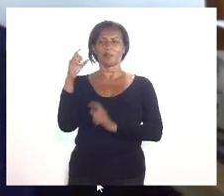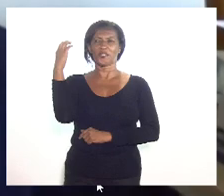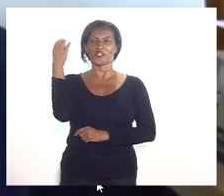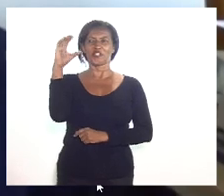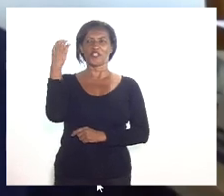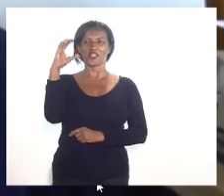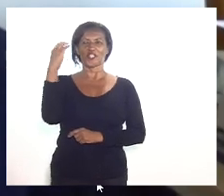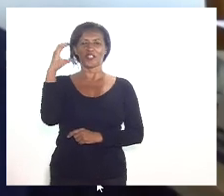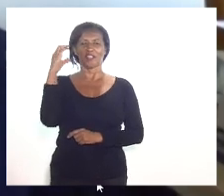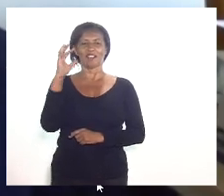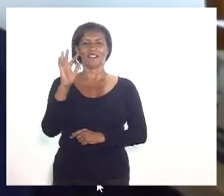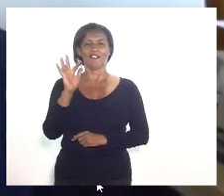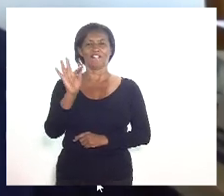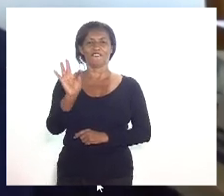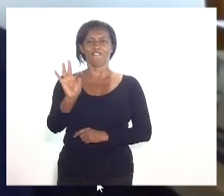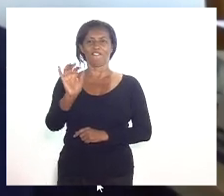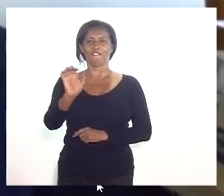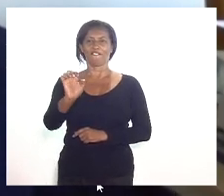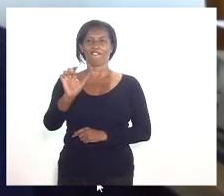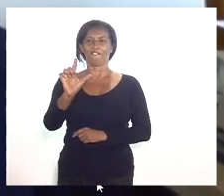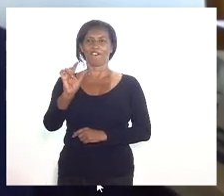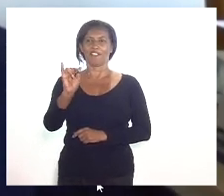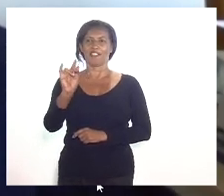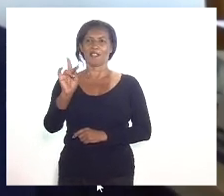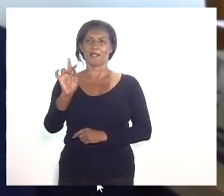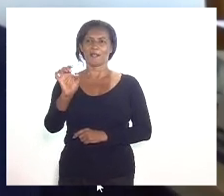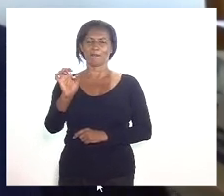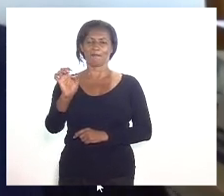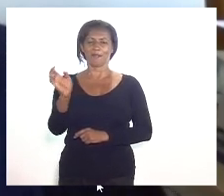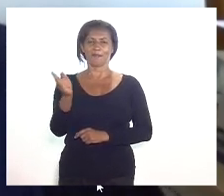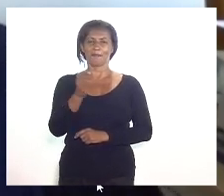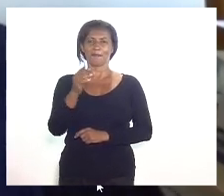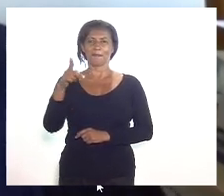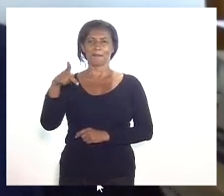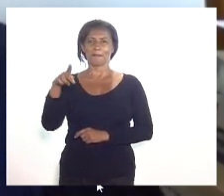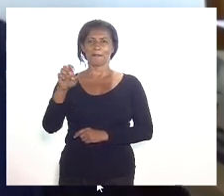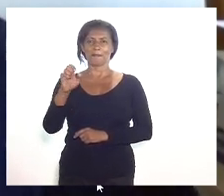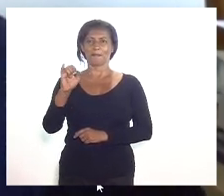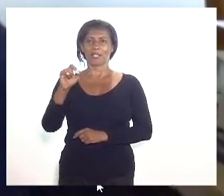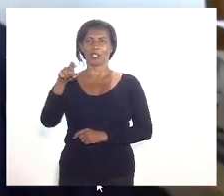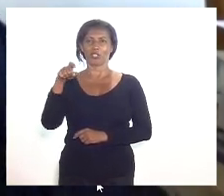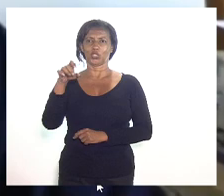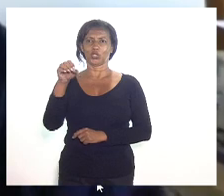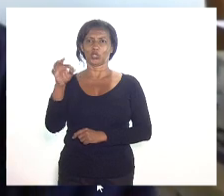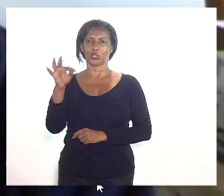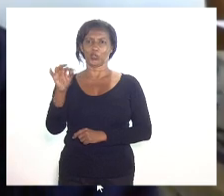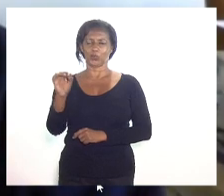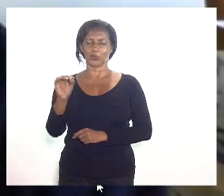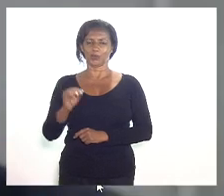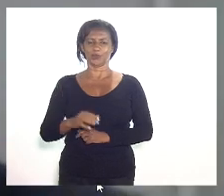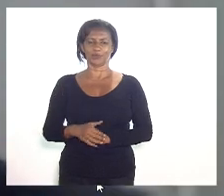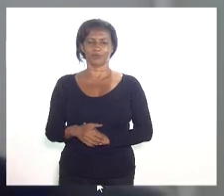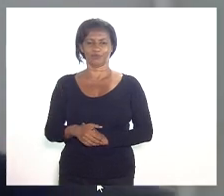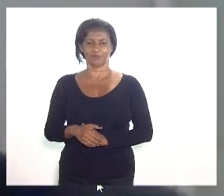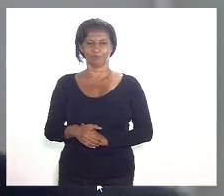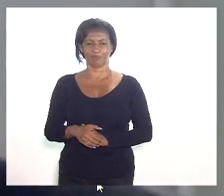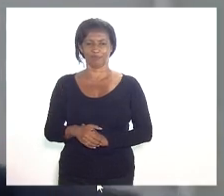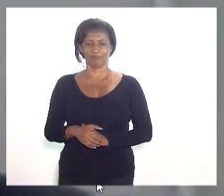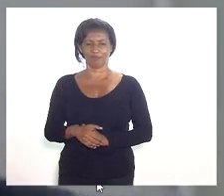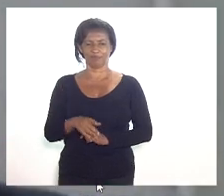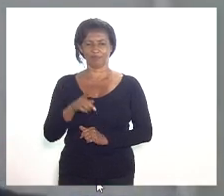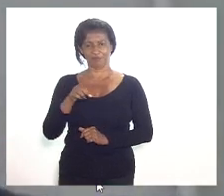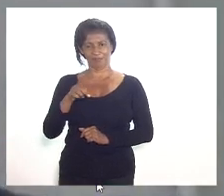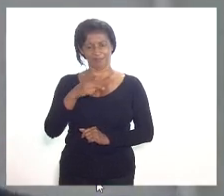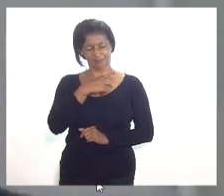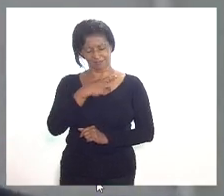filipe peixoto vossa excelência dispõe de 10 minutos presidente vossa excelência terá